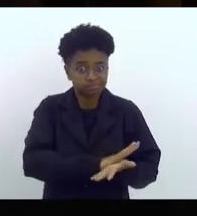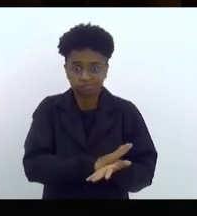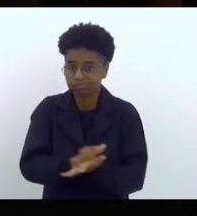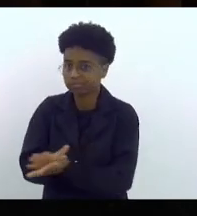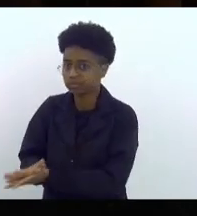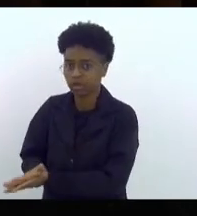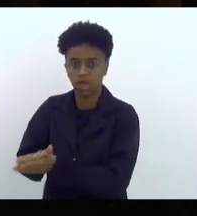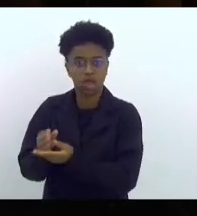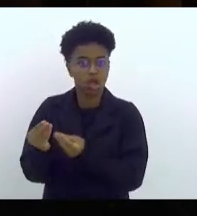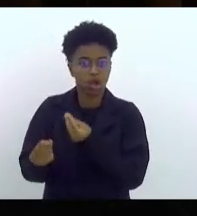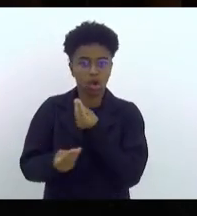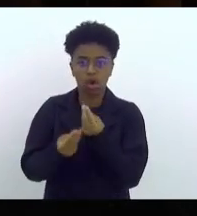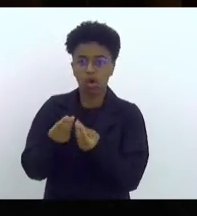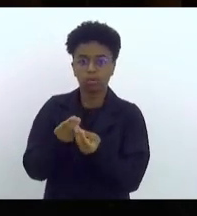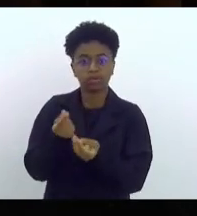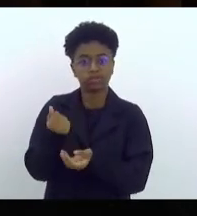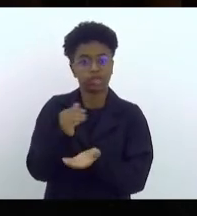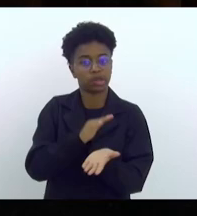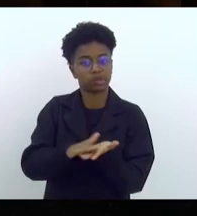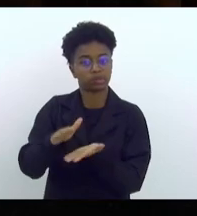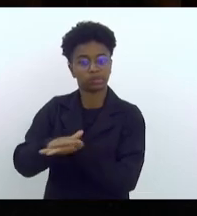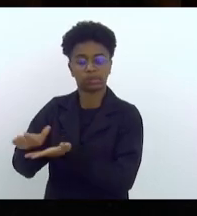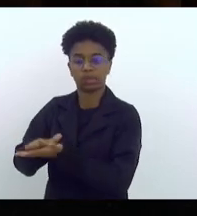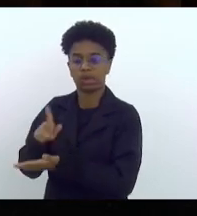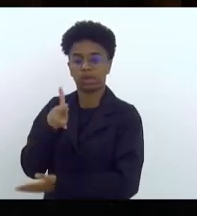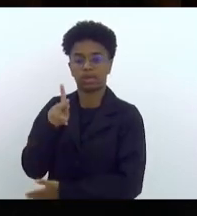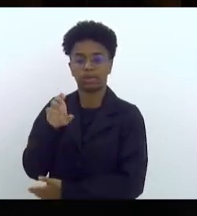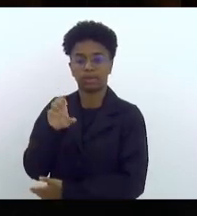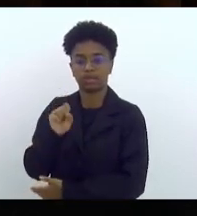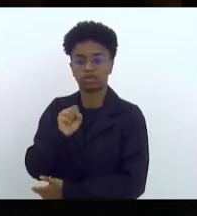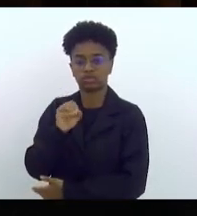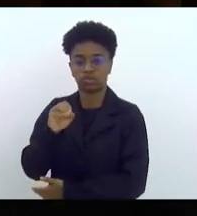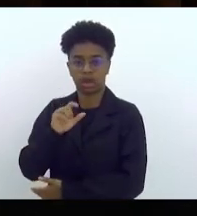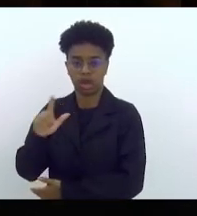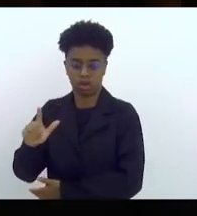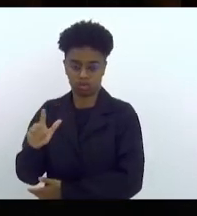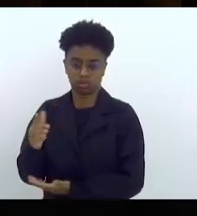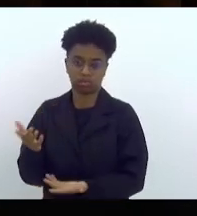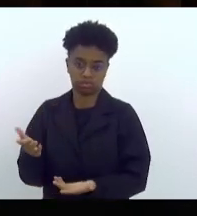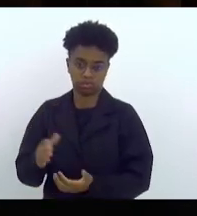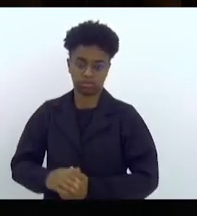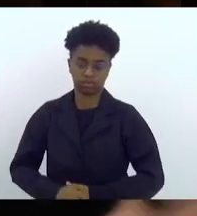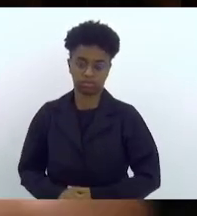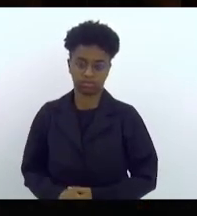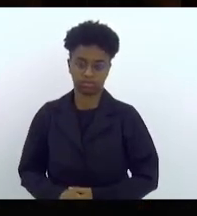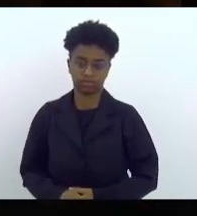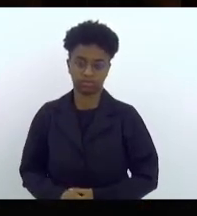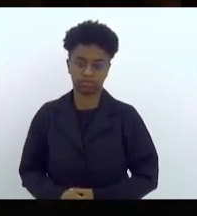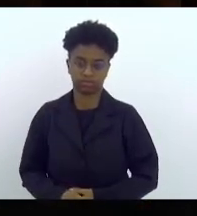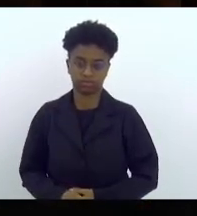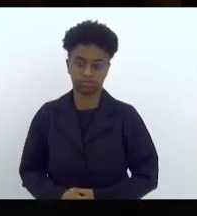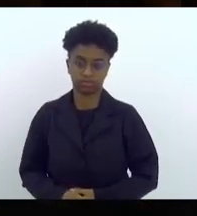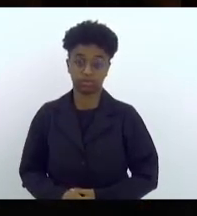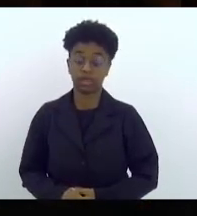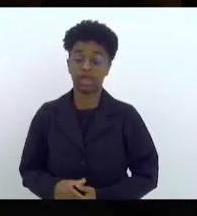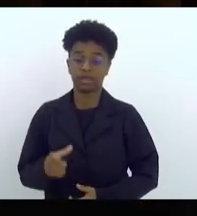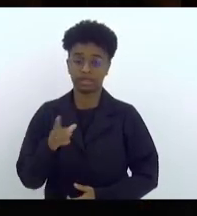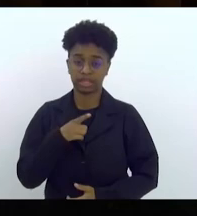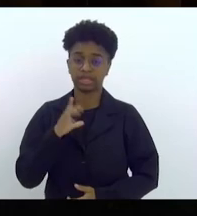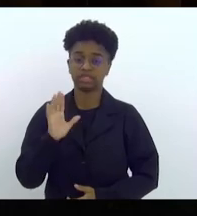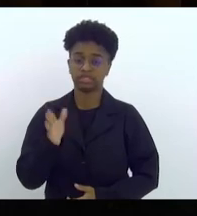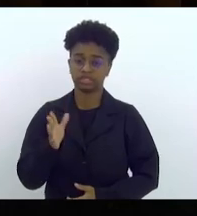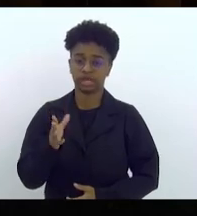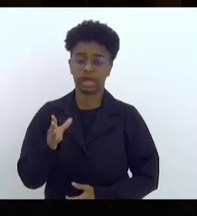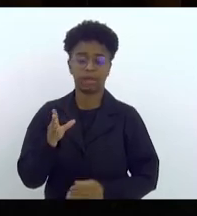as despesas de pessoal. Você já ouve, aqui nos corredores